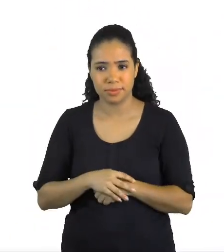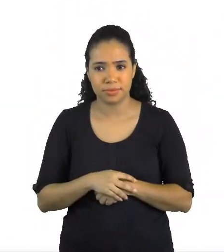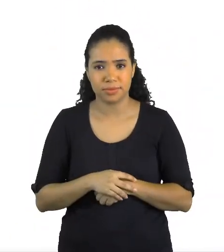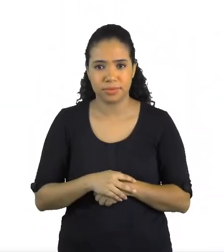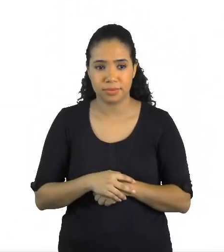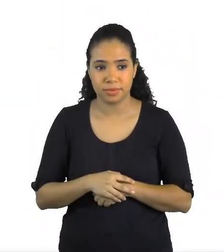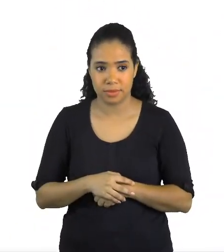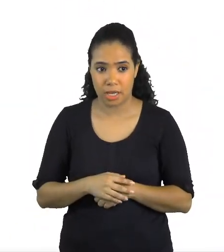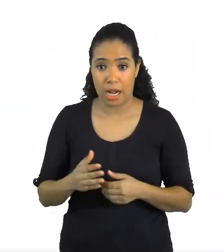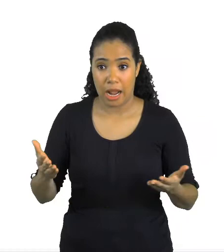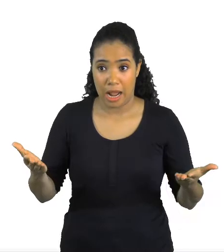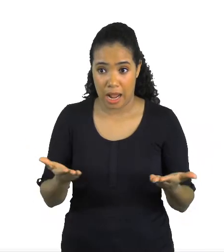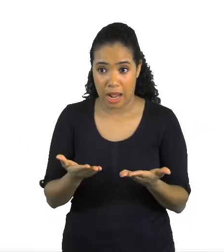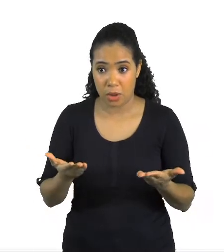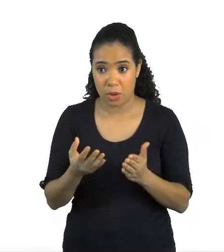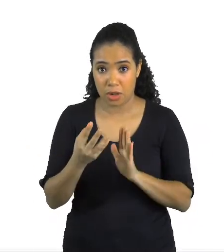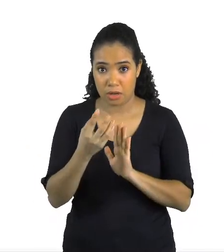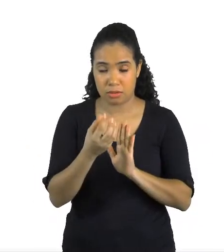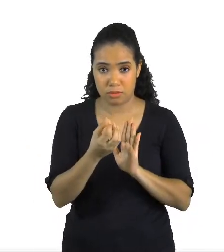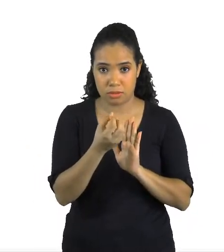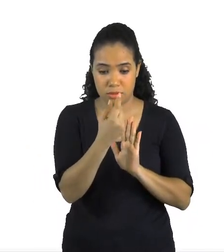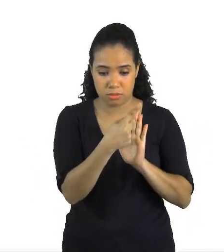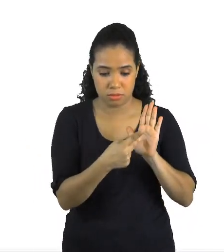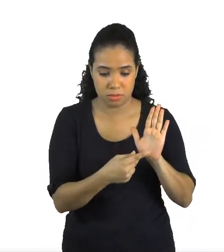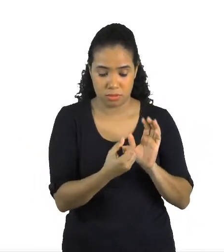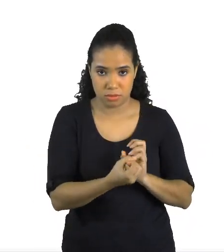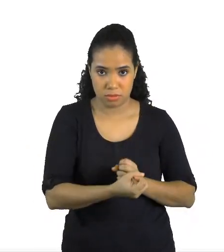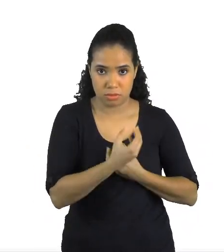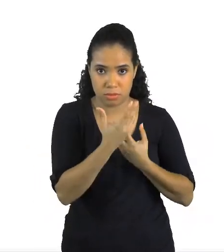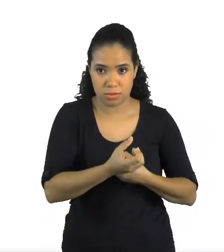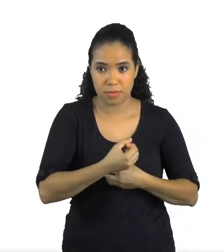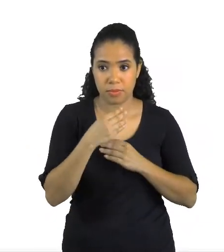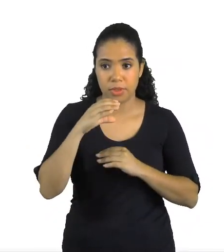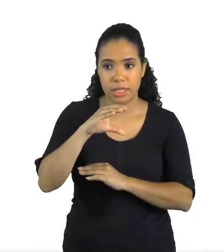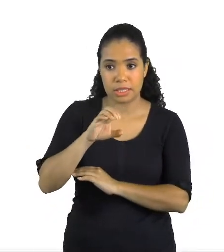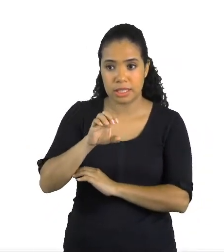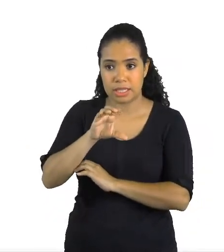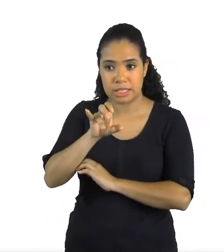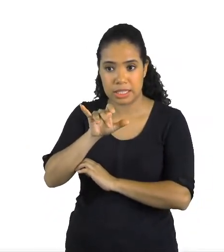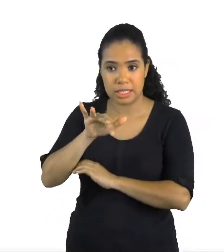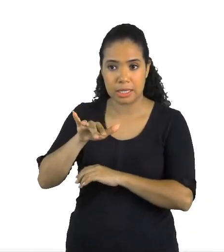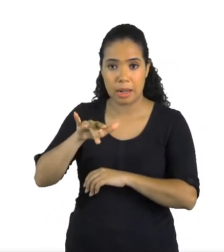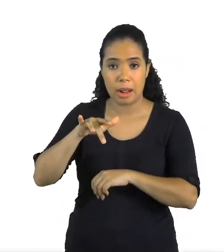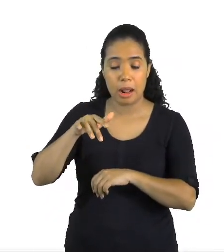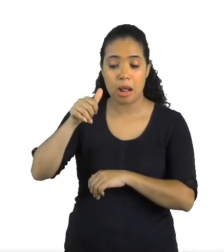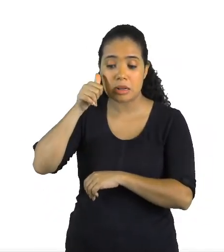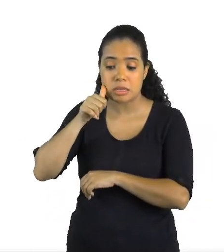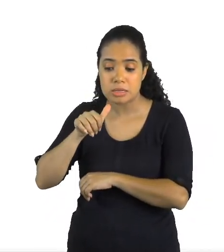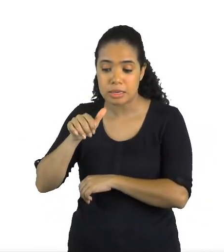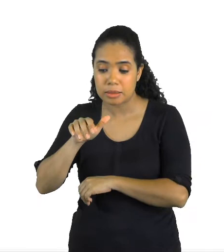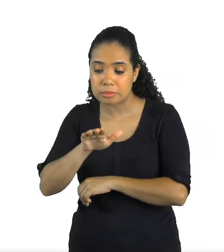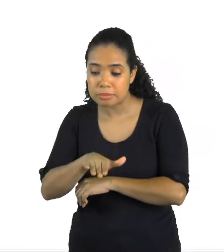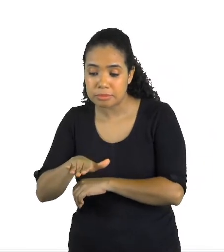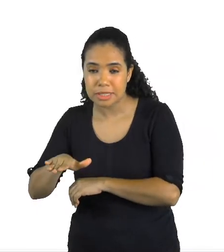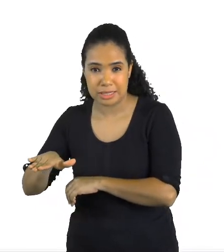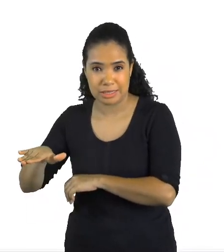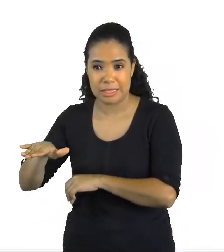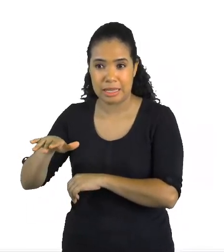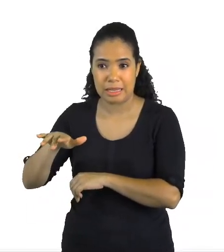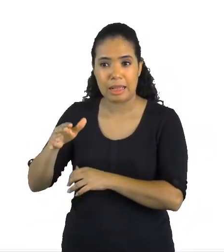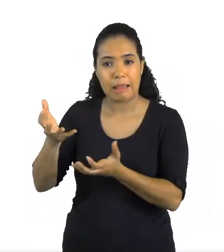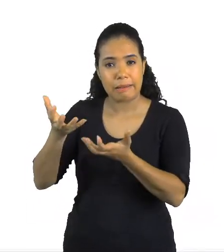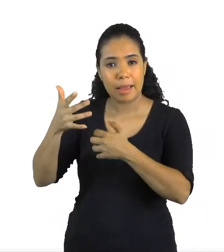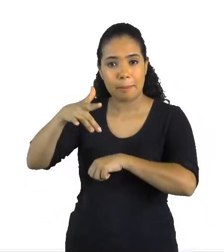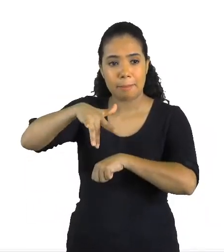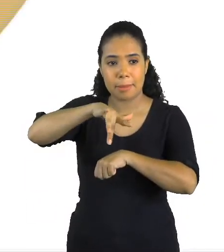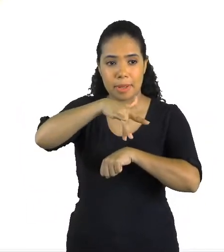Agora outro poema, esse é da Cecília Meirelles. Só um trechinho. Essa menina, tão pequenina, quer ser